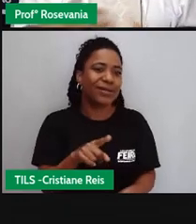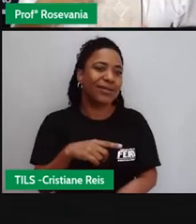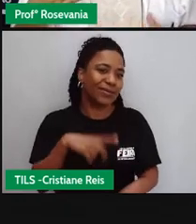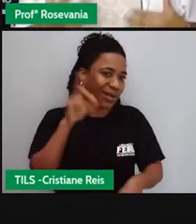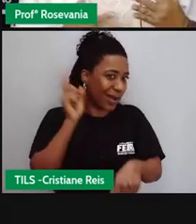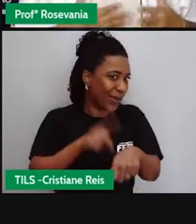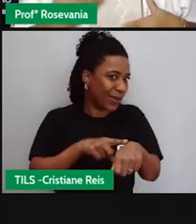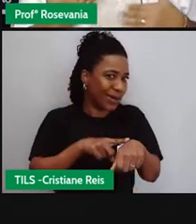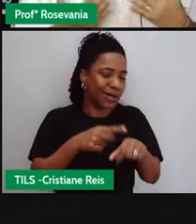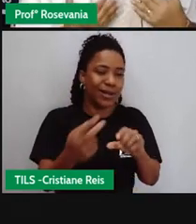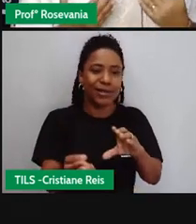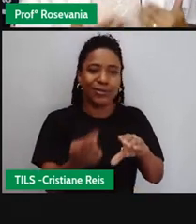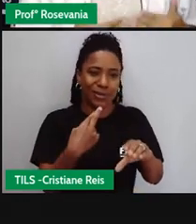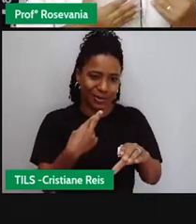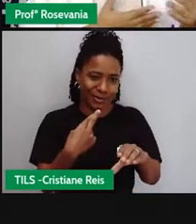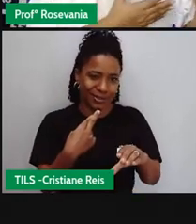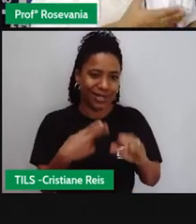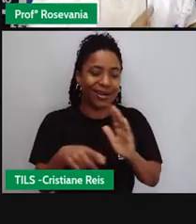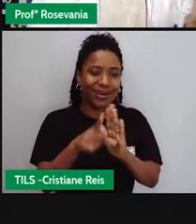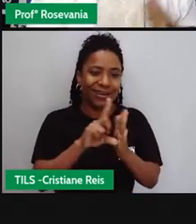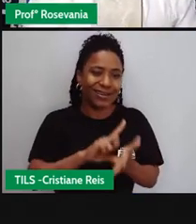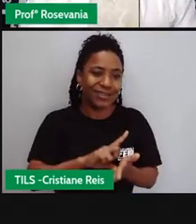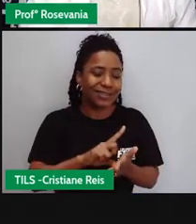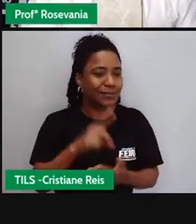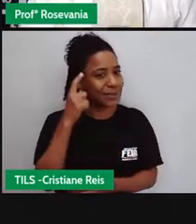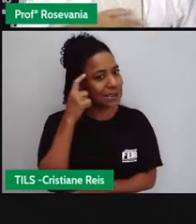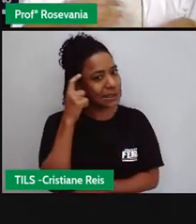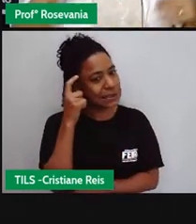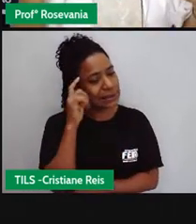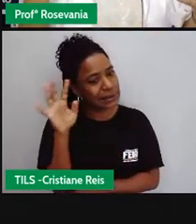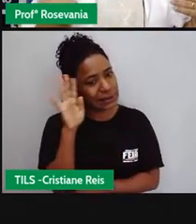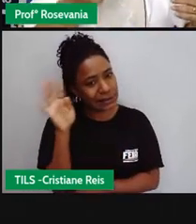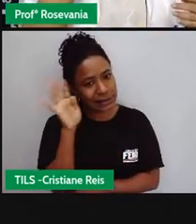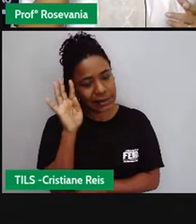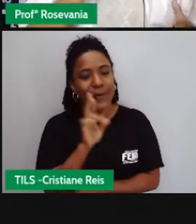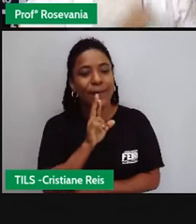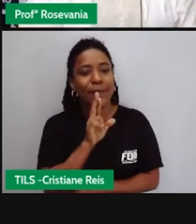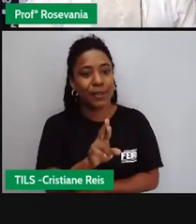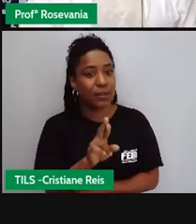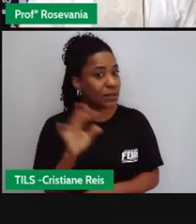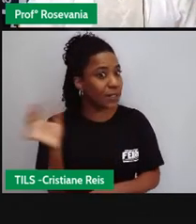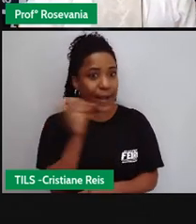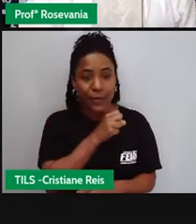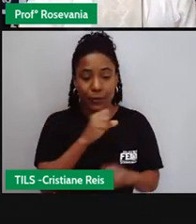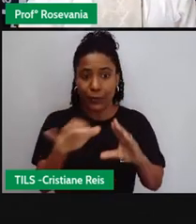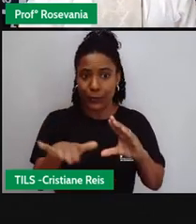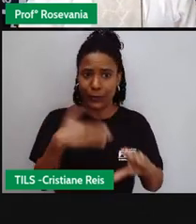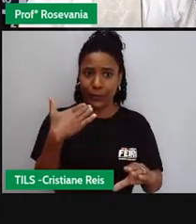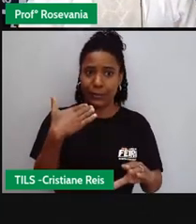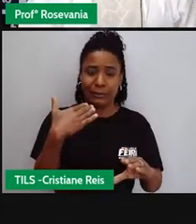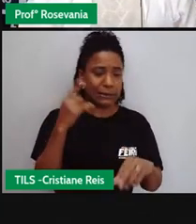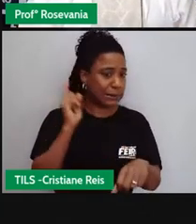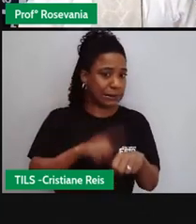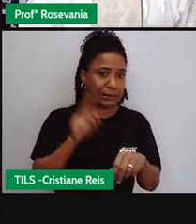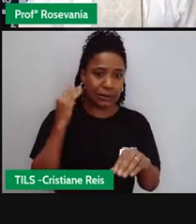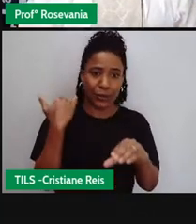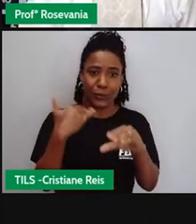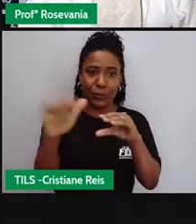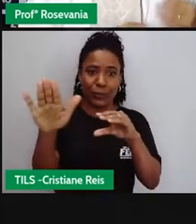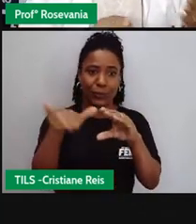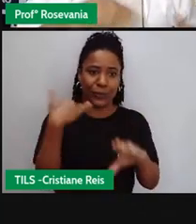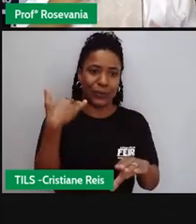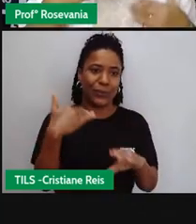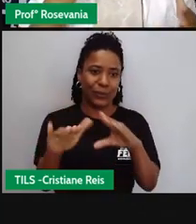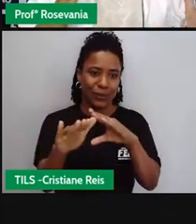que antes a gente tinha tempo de pensar até na resposta que ia dar e hoje em dia você tem que ser rápido também assim porque uma notícia chega até